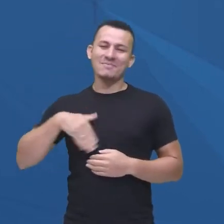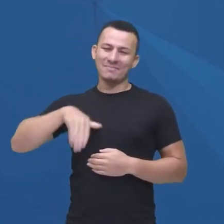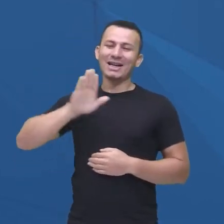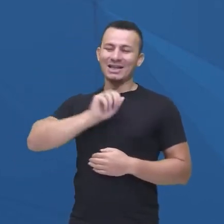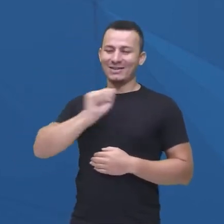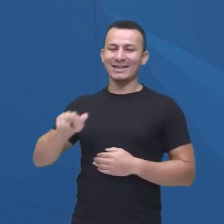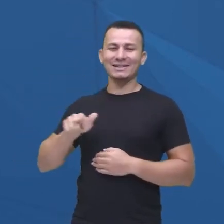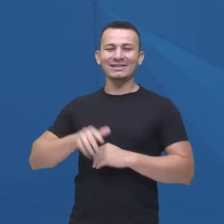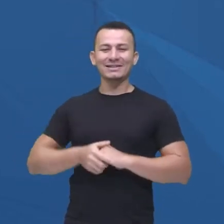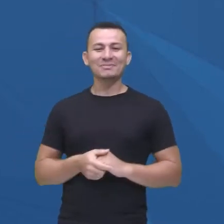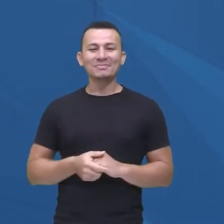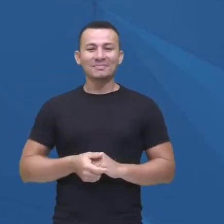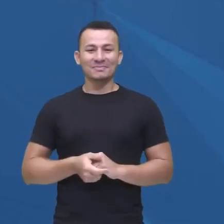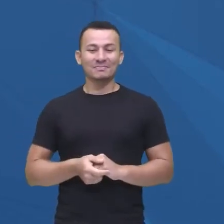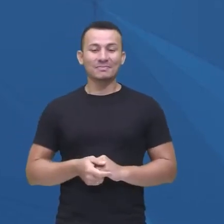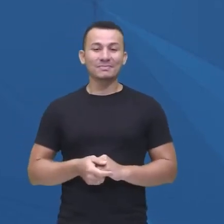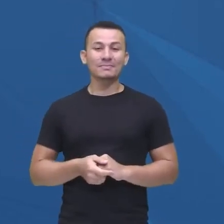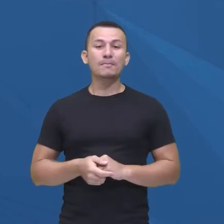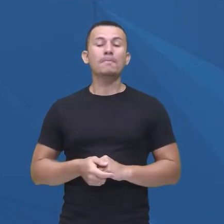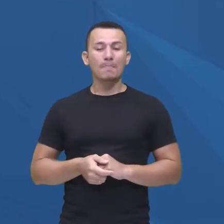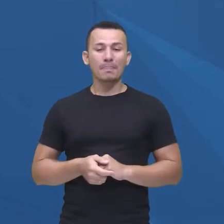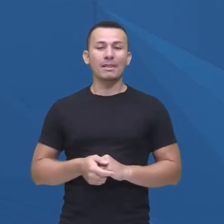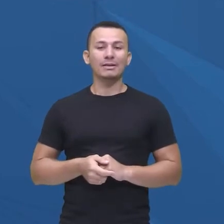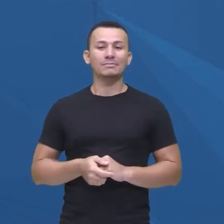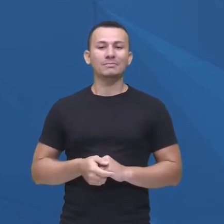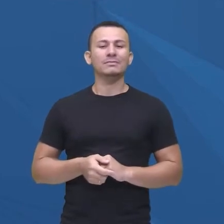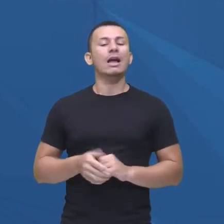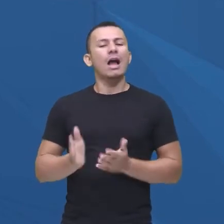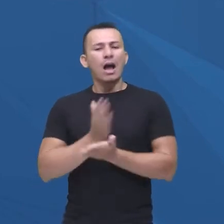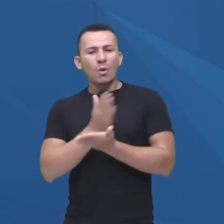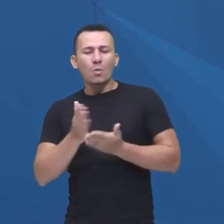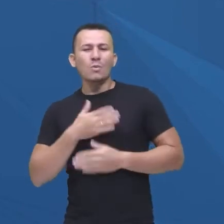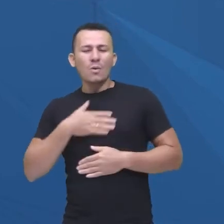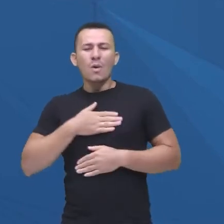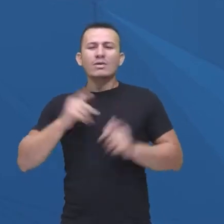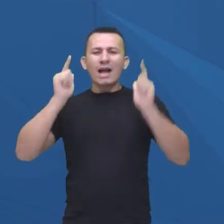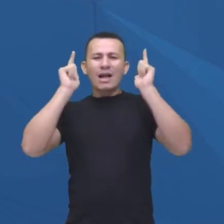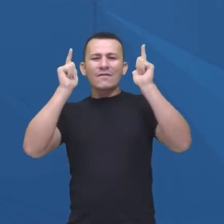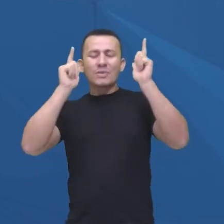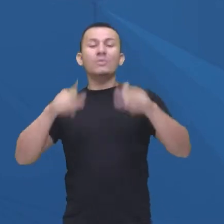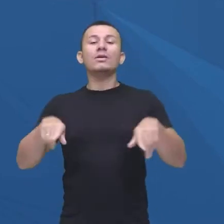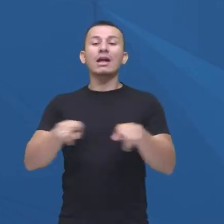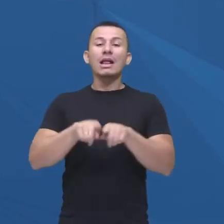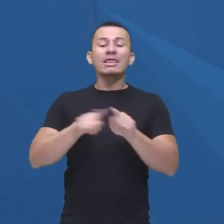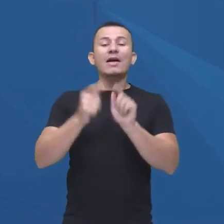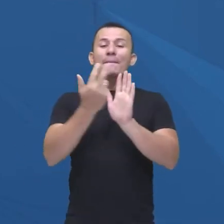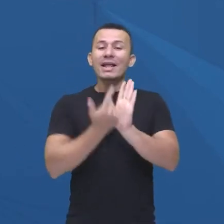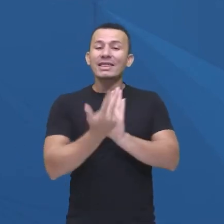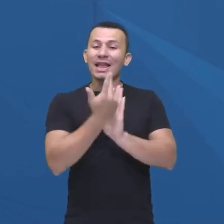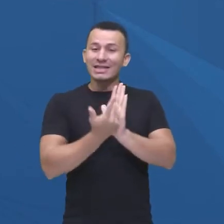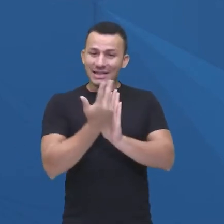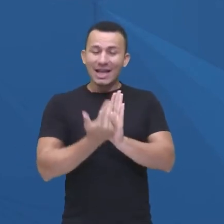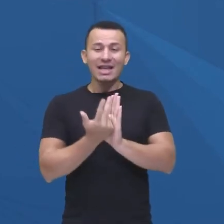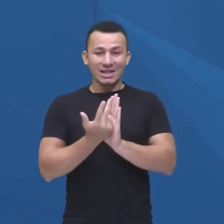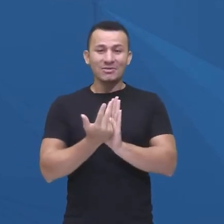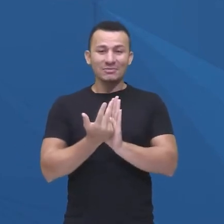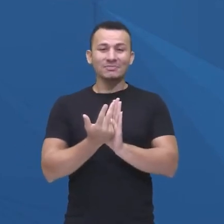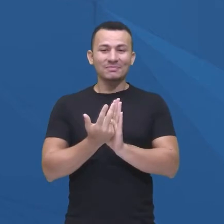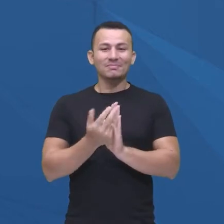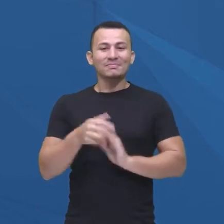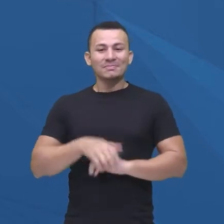né? Olha só que legal. Galera tá falando ali aventura, animes, olha só que legal, né? A gente nem trouxe essa opção.